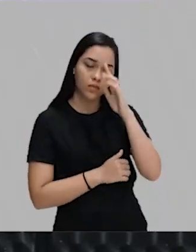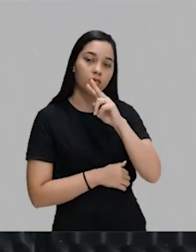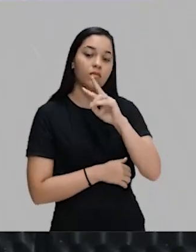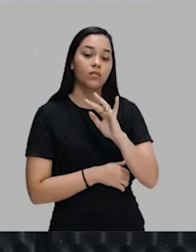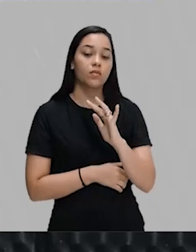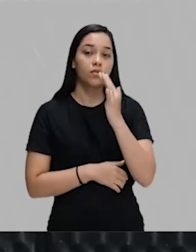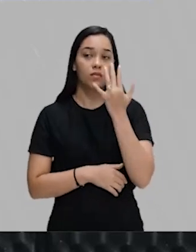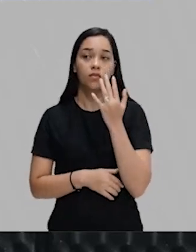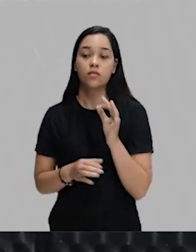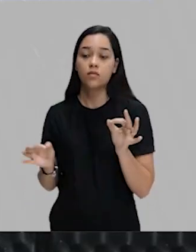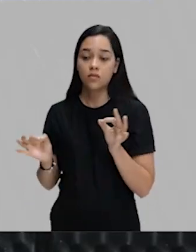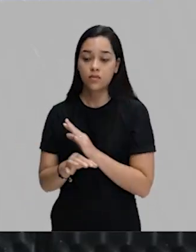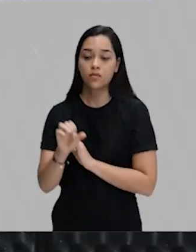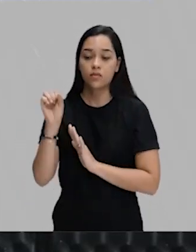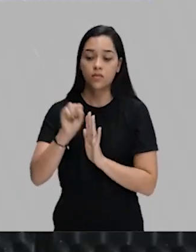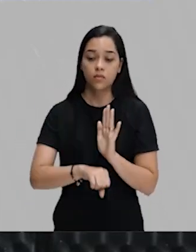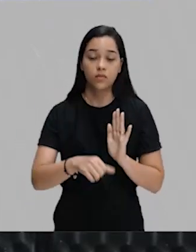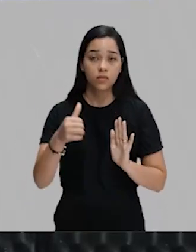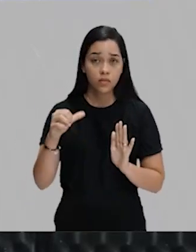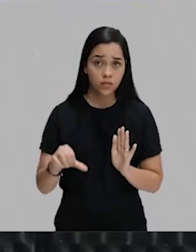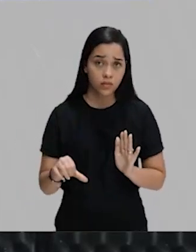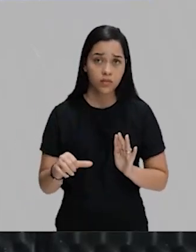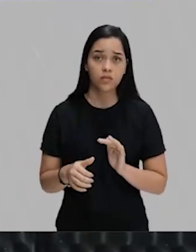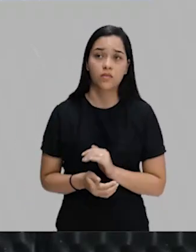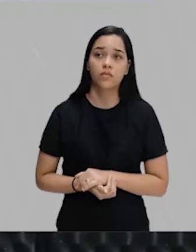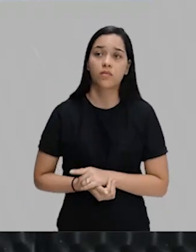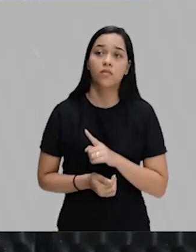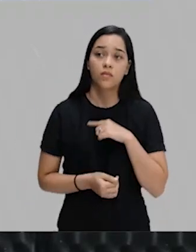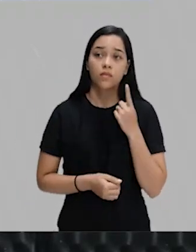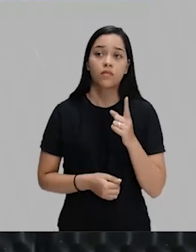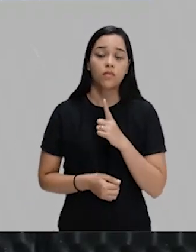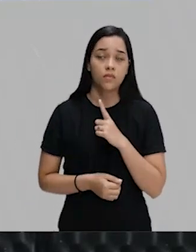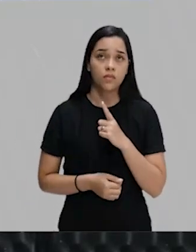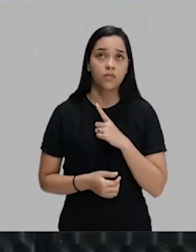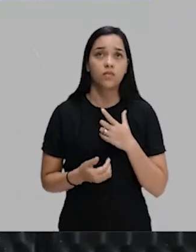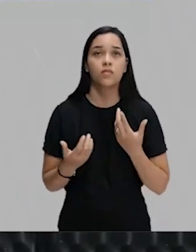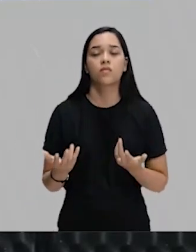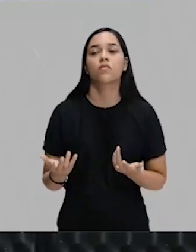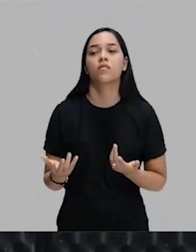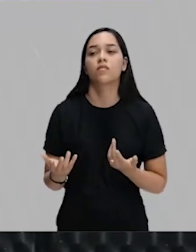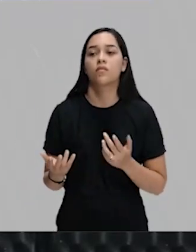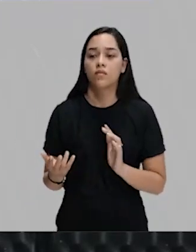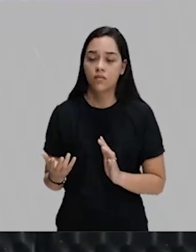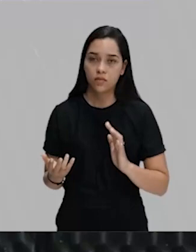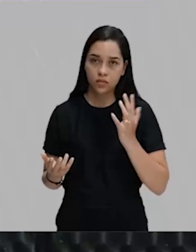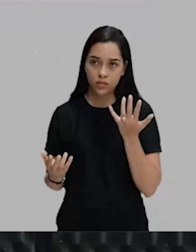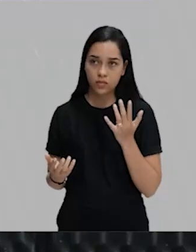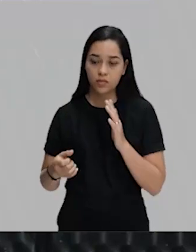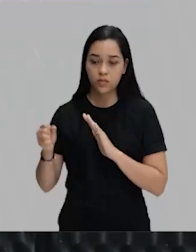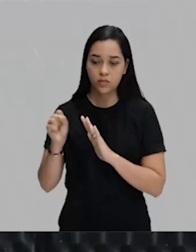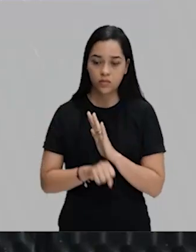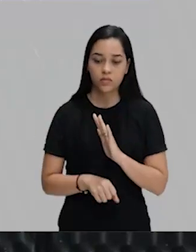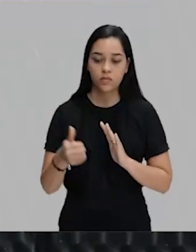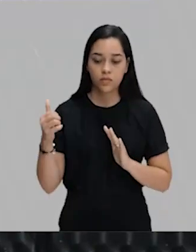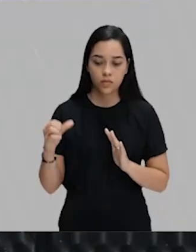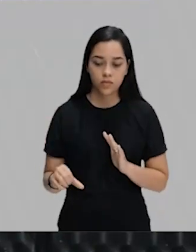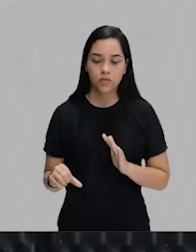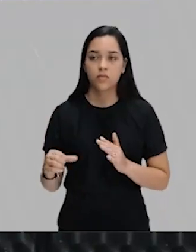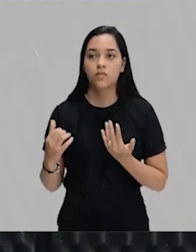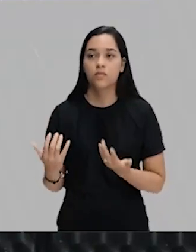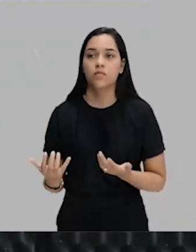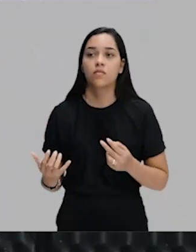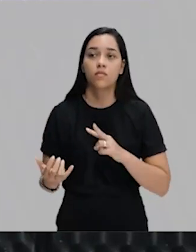ocorrer no final do século XIX. Nós temos questões que ocorrem no final do século XIX,